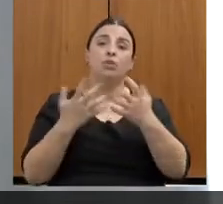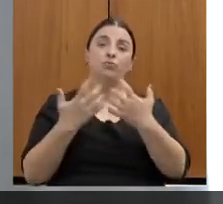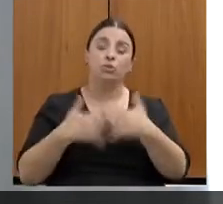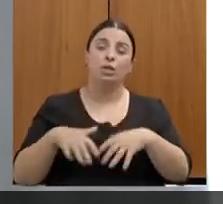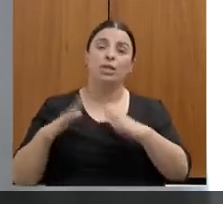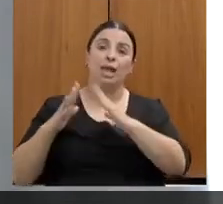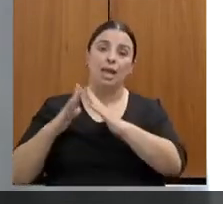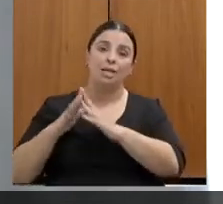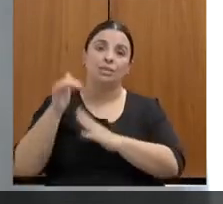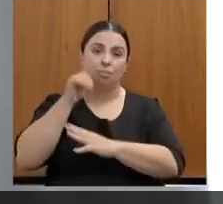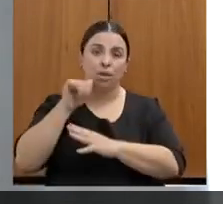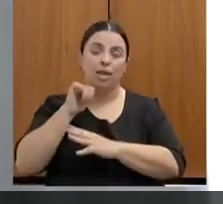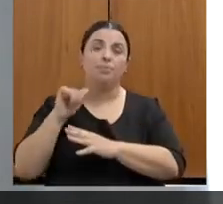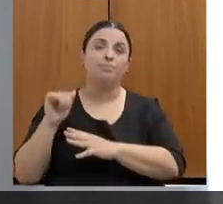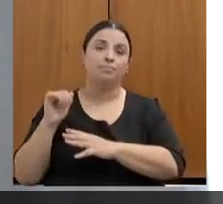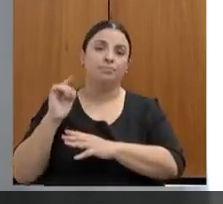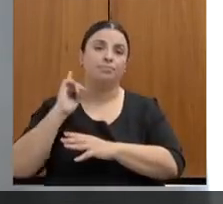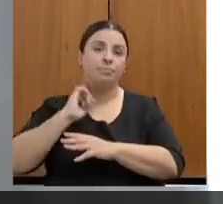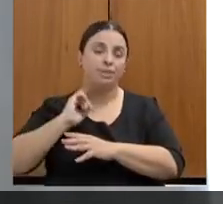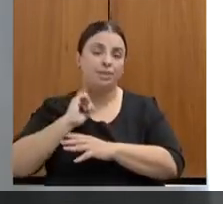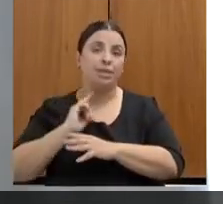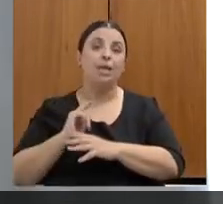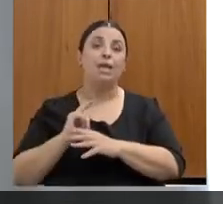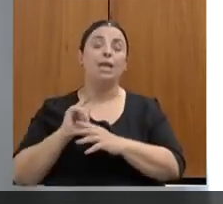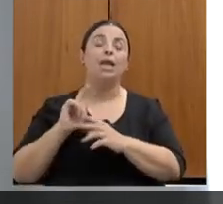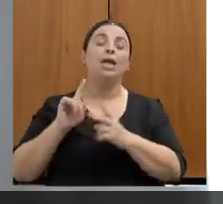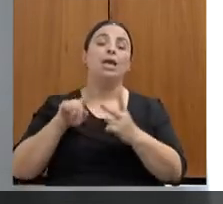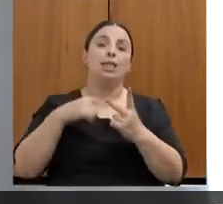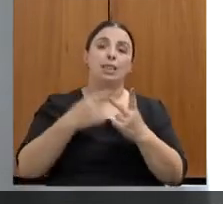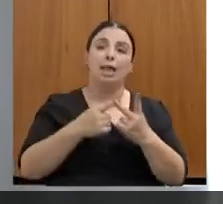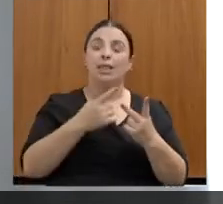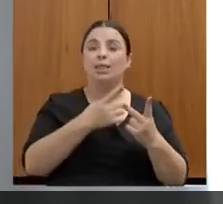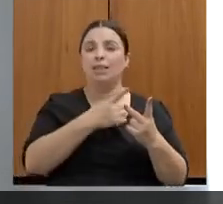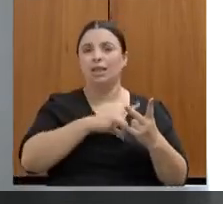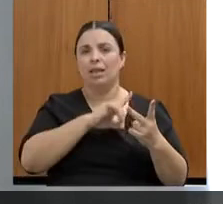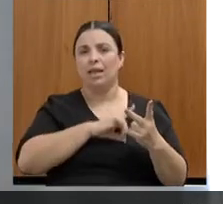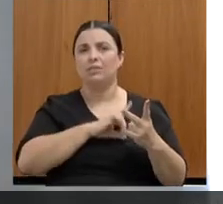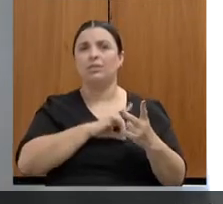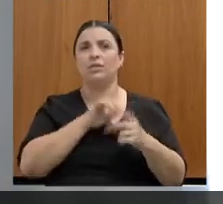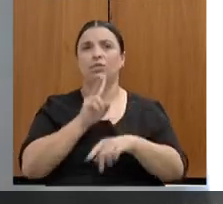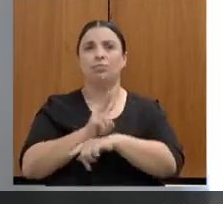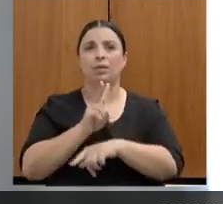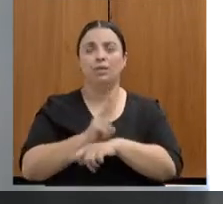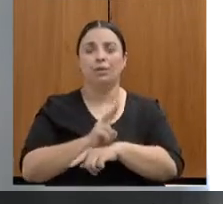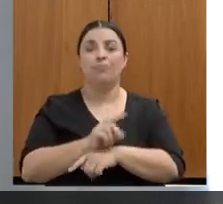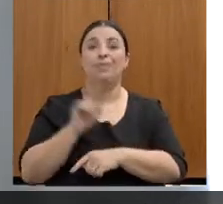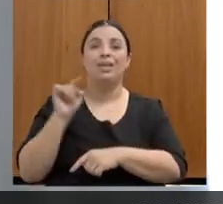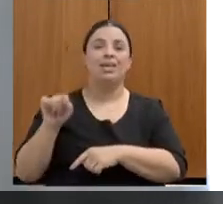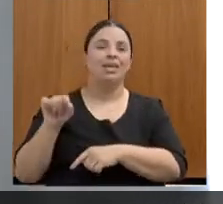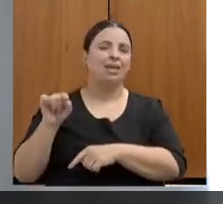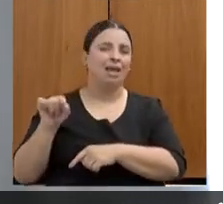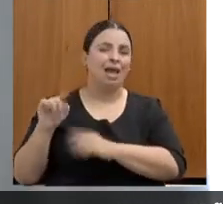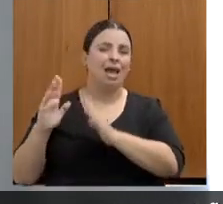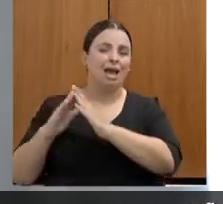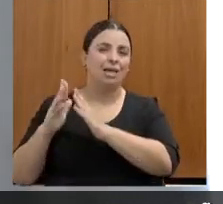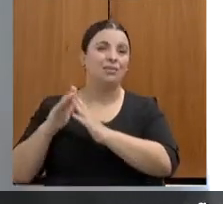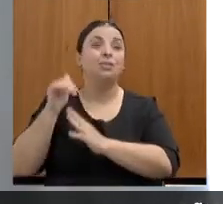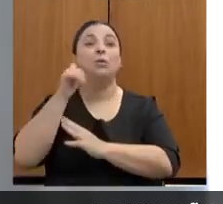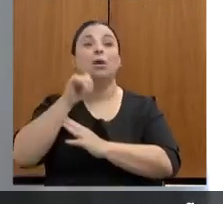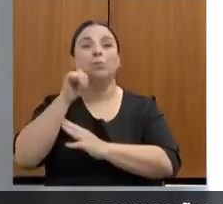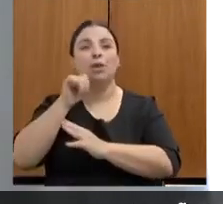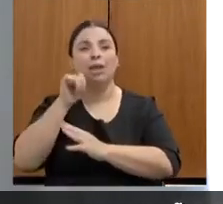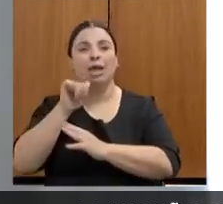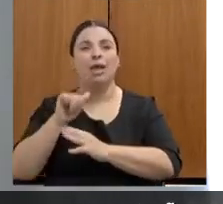a Casa da Mulher Mineira funciona na Avenida Augusto de Lima, 1845. As delegacias de